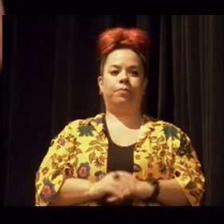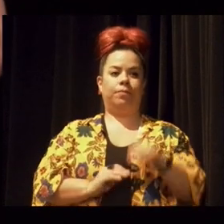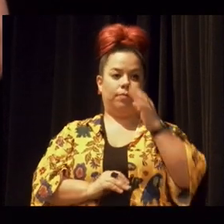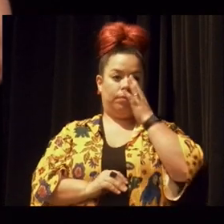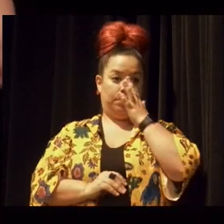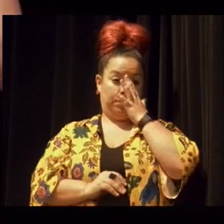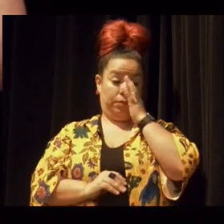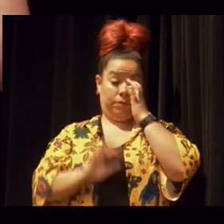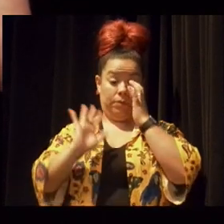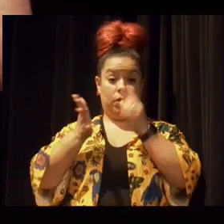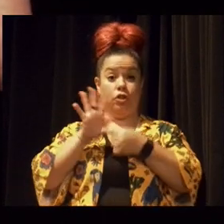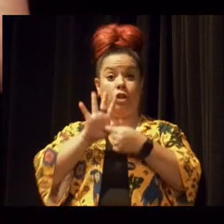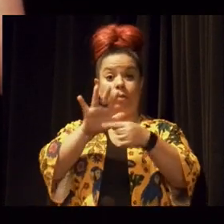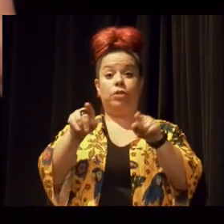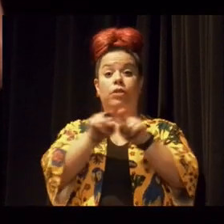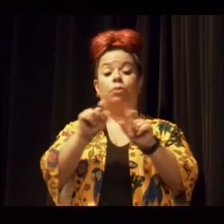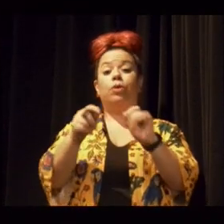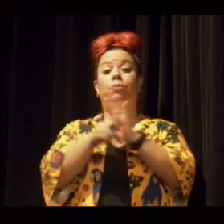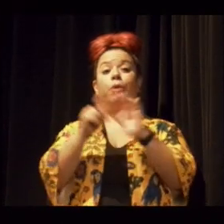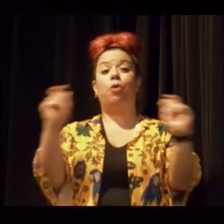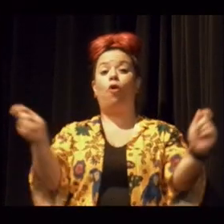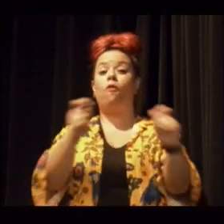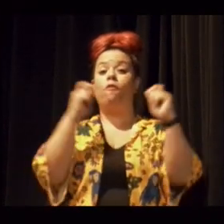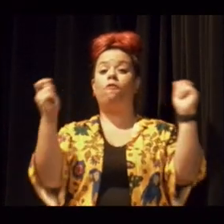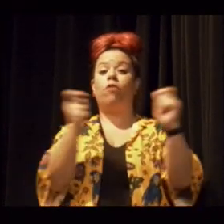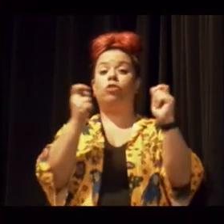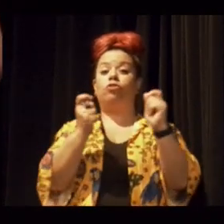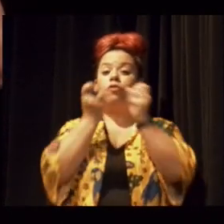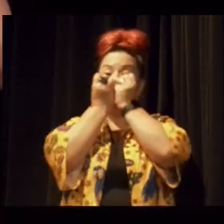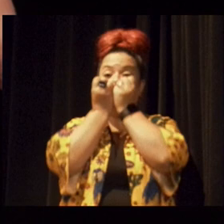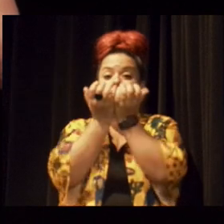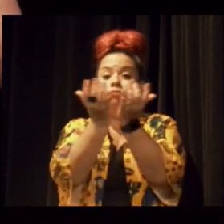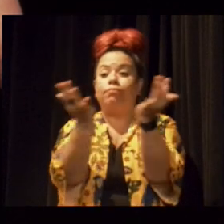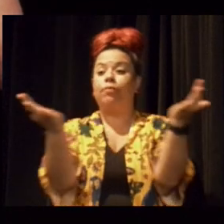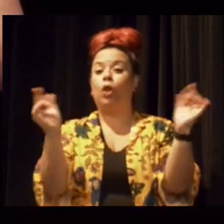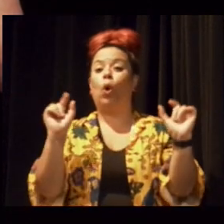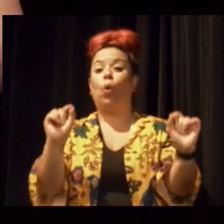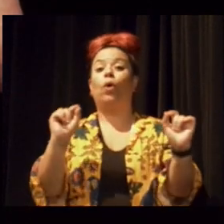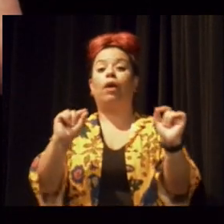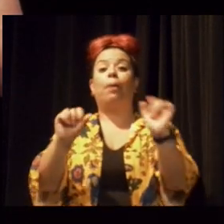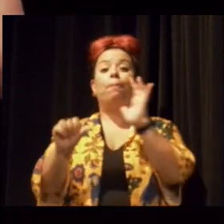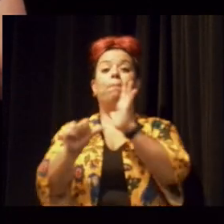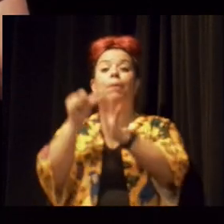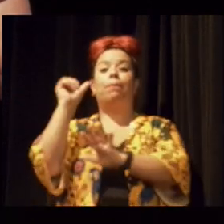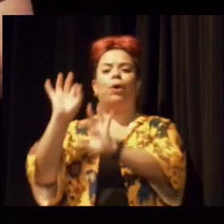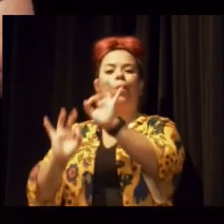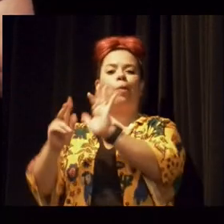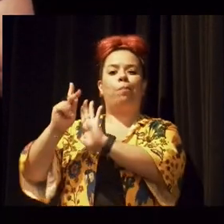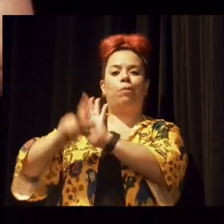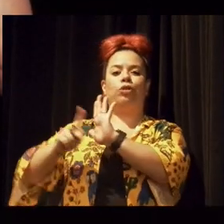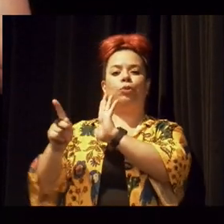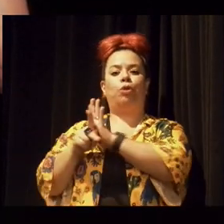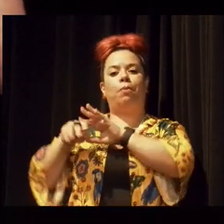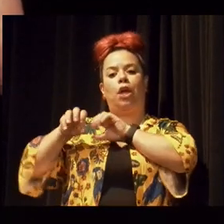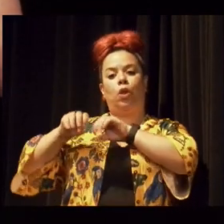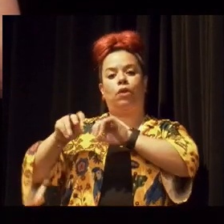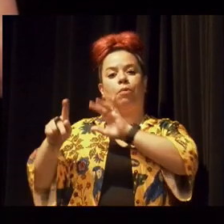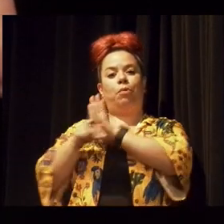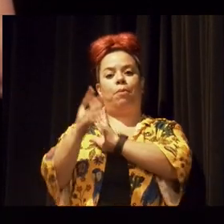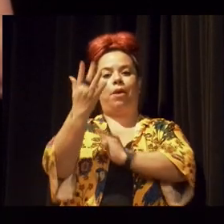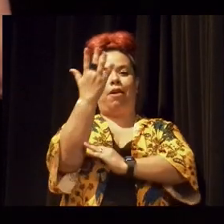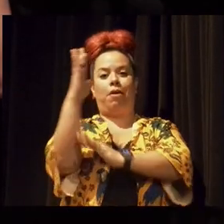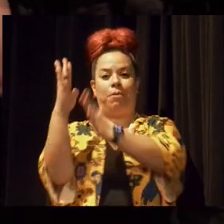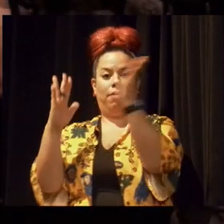Como já foi apresentado, o Festival Floreçal é a primeira edição de um projeto de uma equipe de educadores ambientais do SESC. E muitos deles